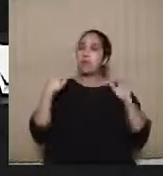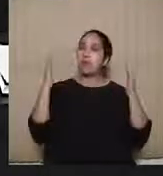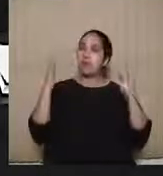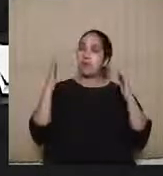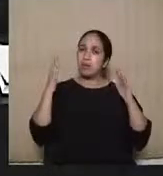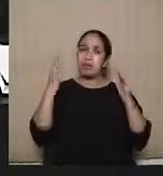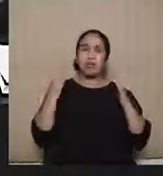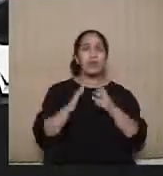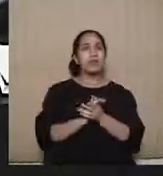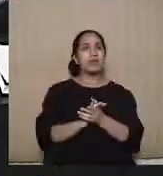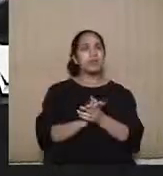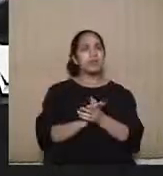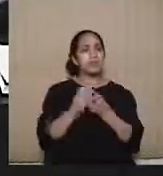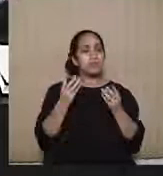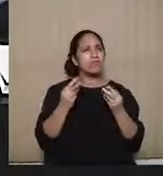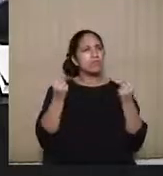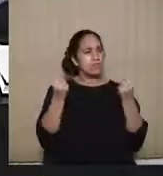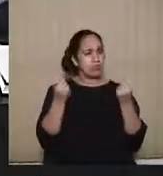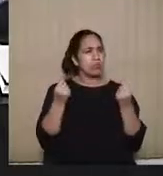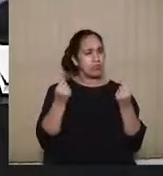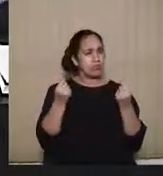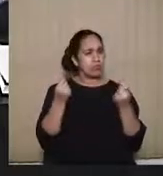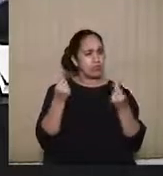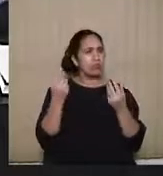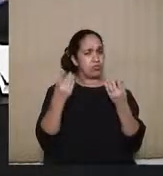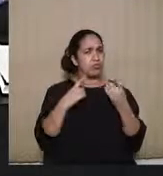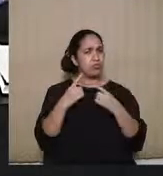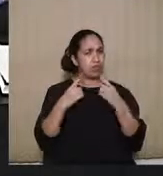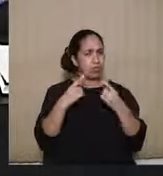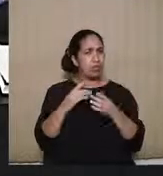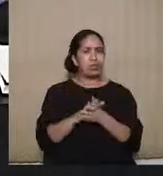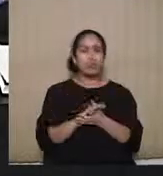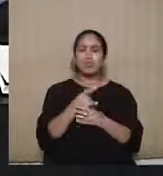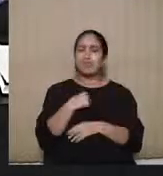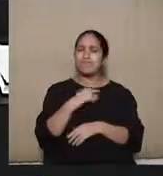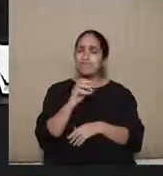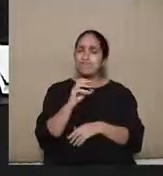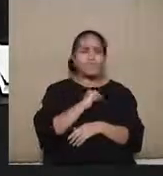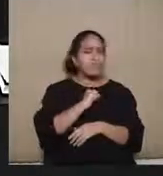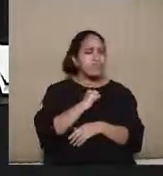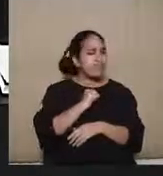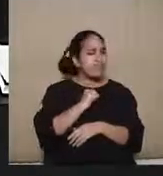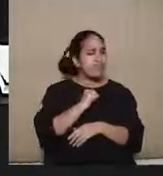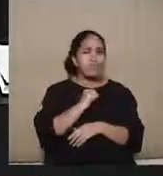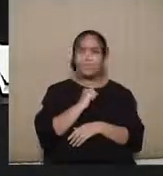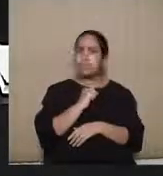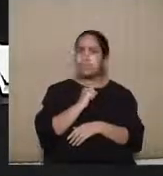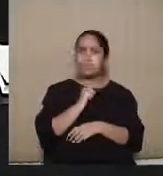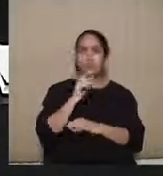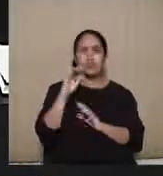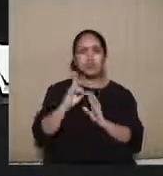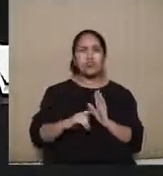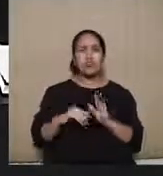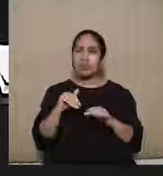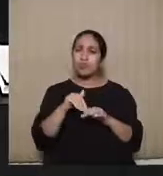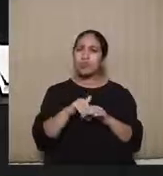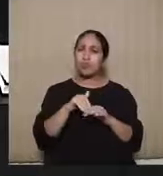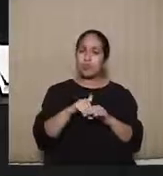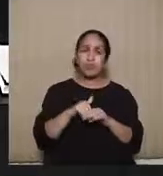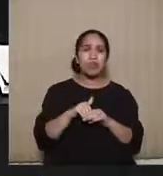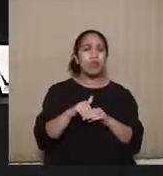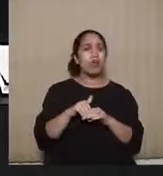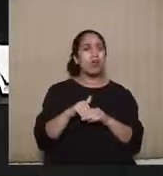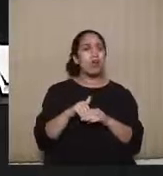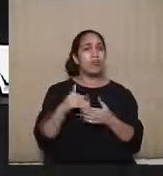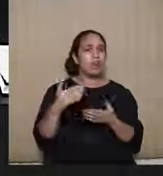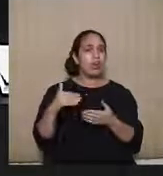pela qualidade do debate. Sou apaixonado pelo direito eleitoral e, apesar da gente já